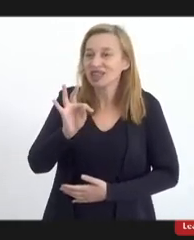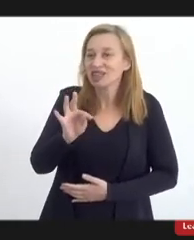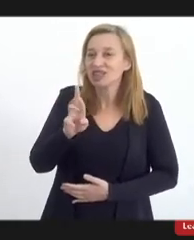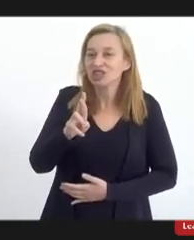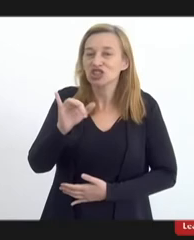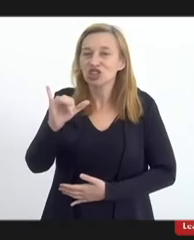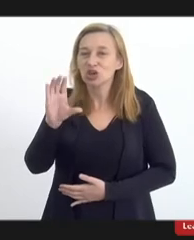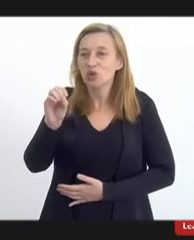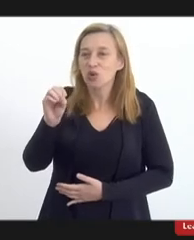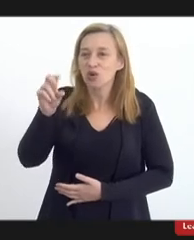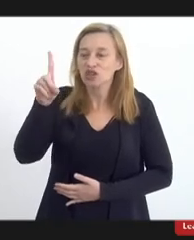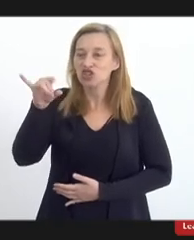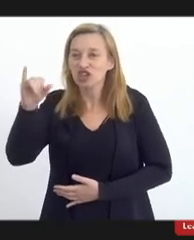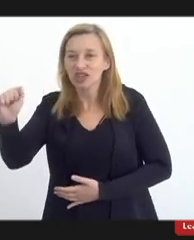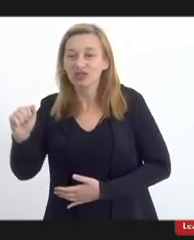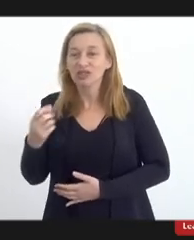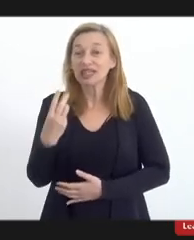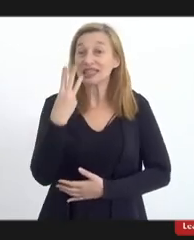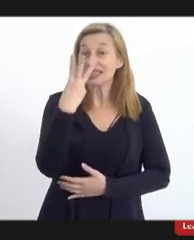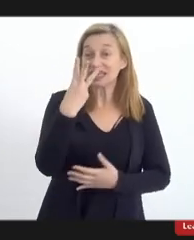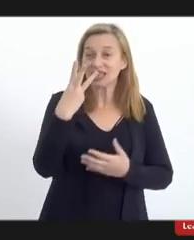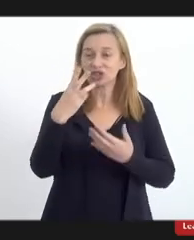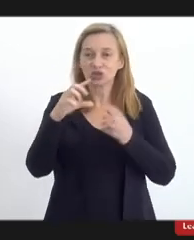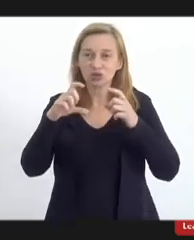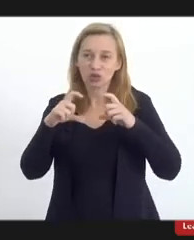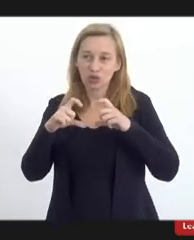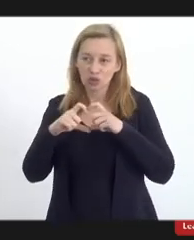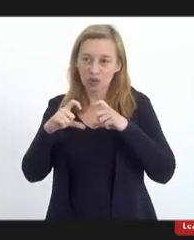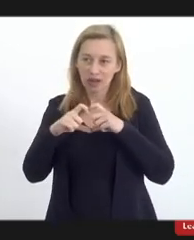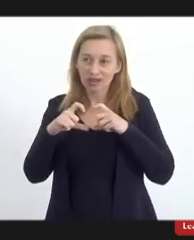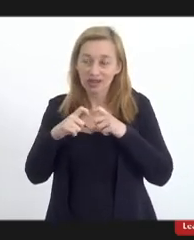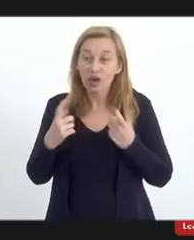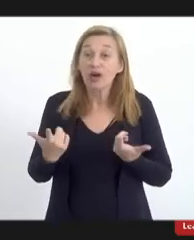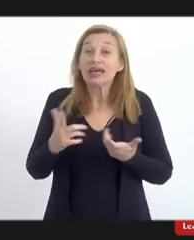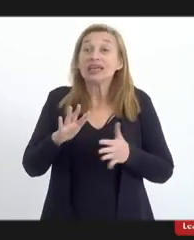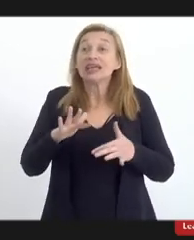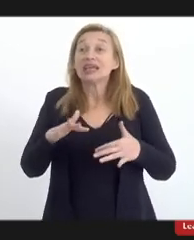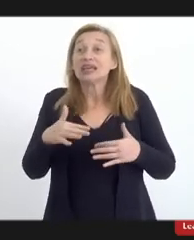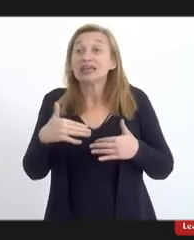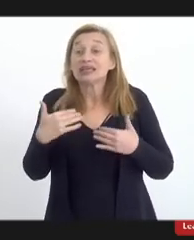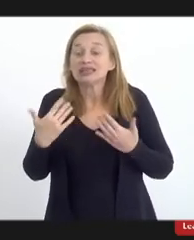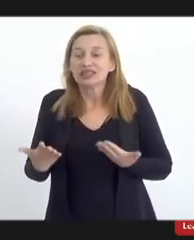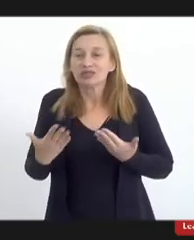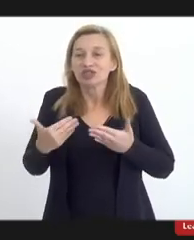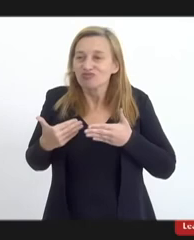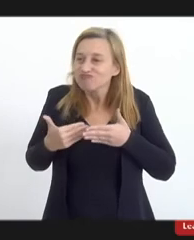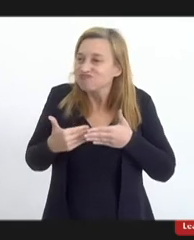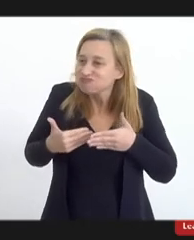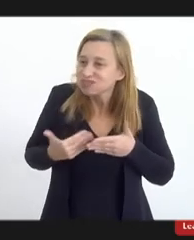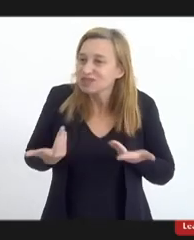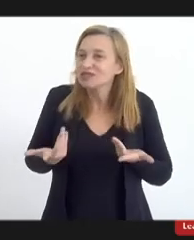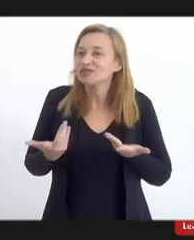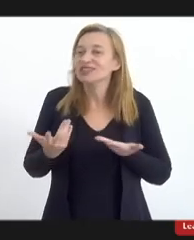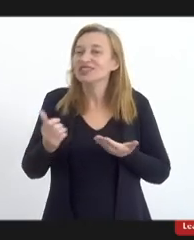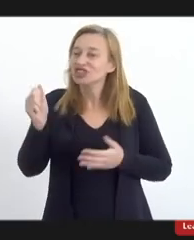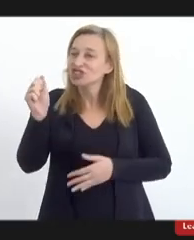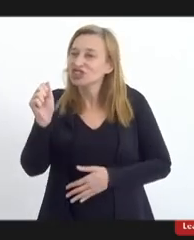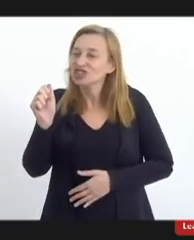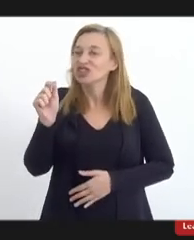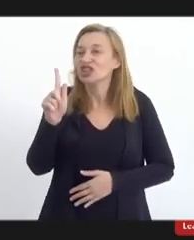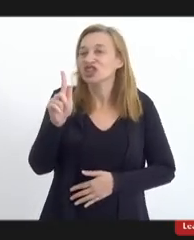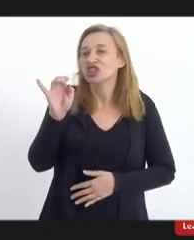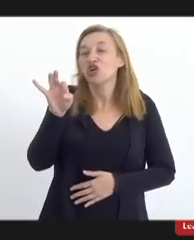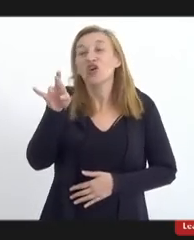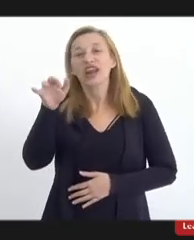gloriosa três corações então a gente sempre teve ali uma proximidade geográfica com o